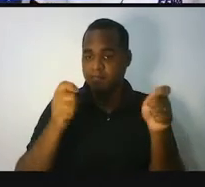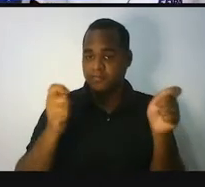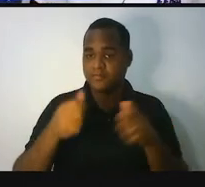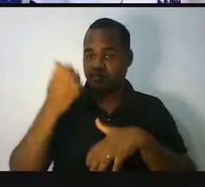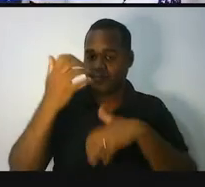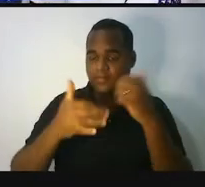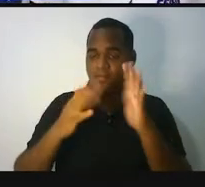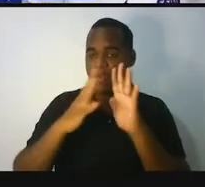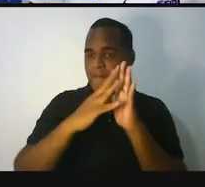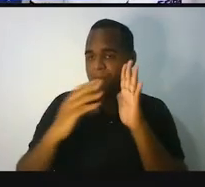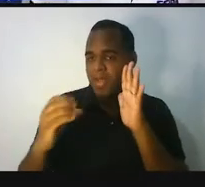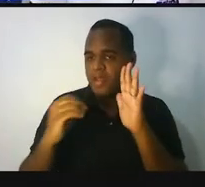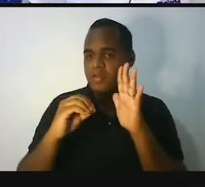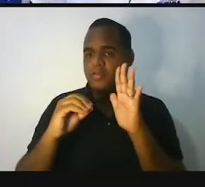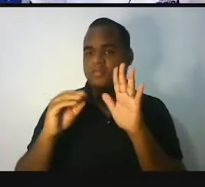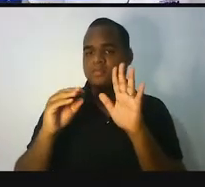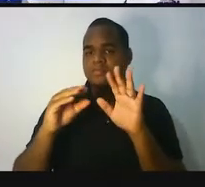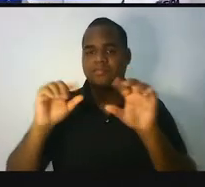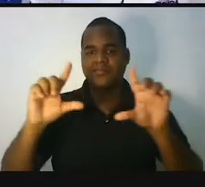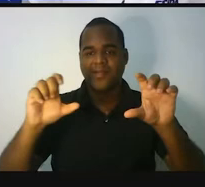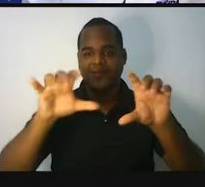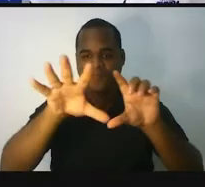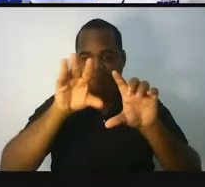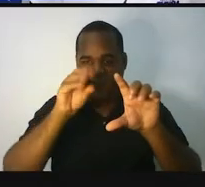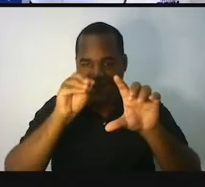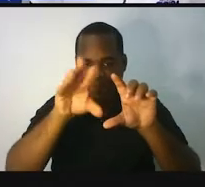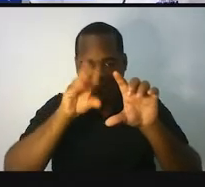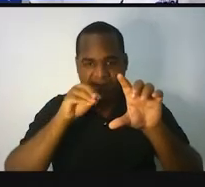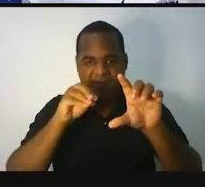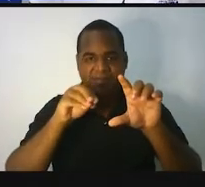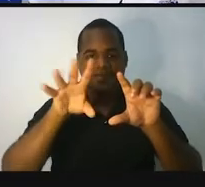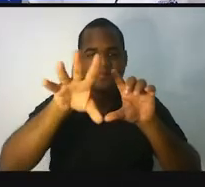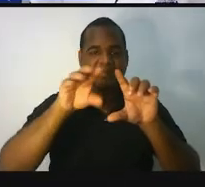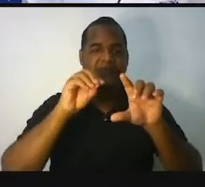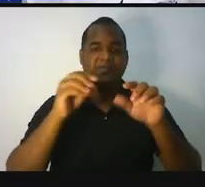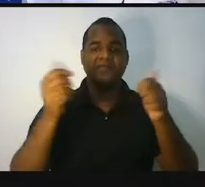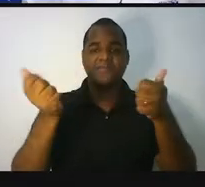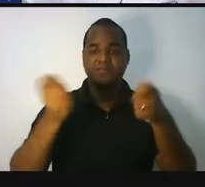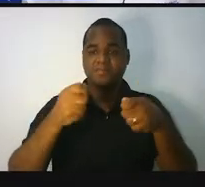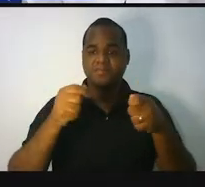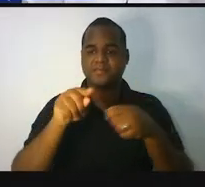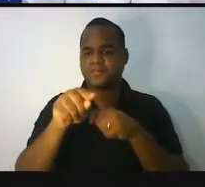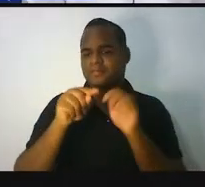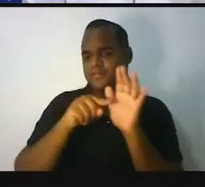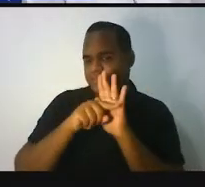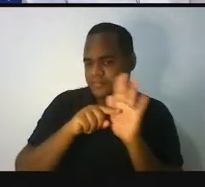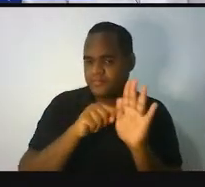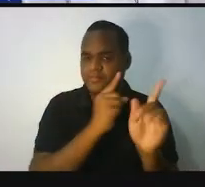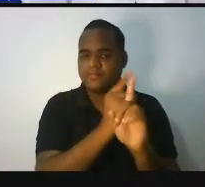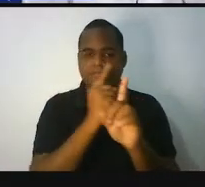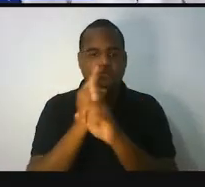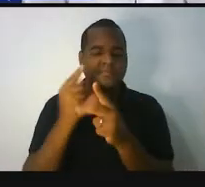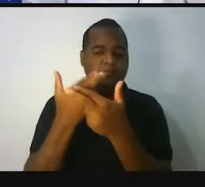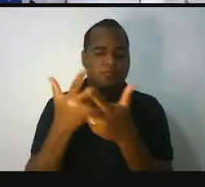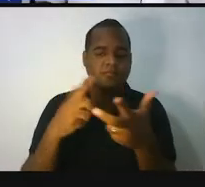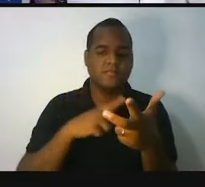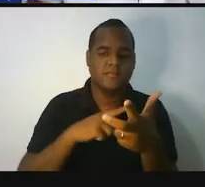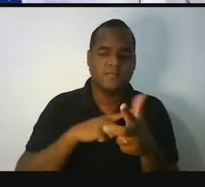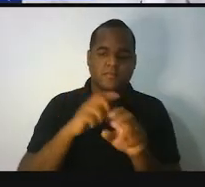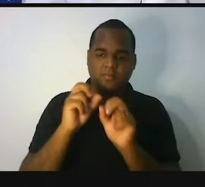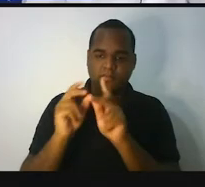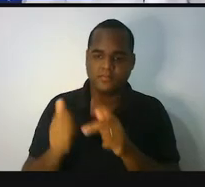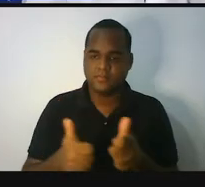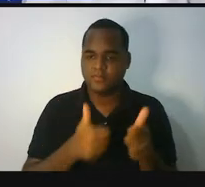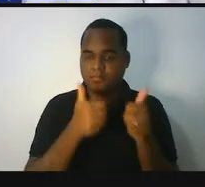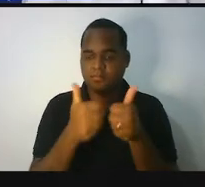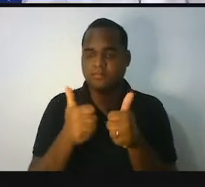print dessa tela, né? Faz um print dessa tela aí e a gente vai começar o seguinte, olha só. A